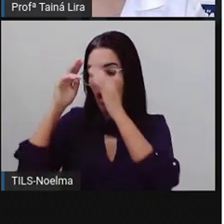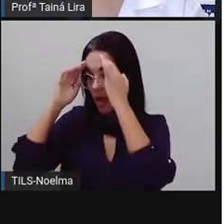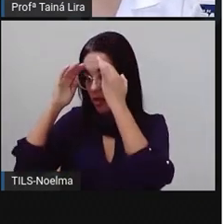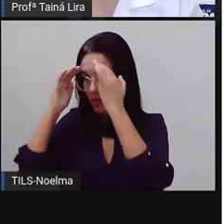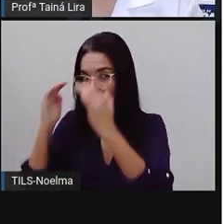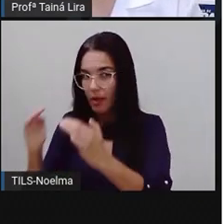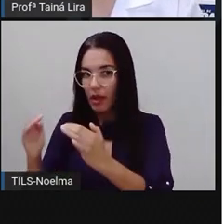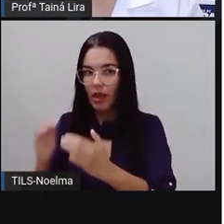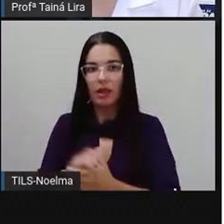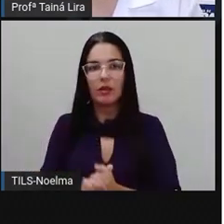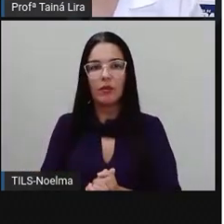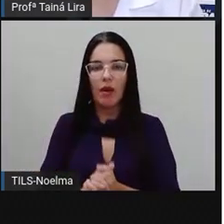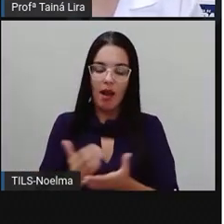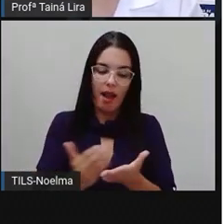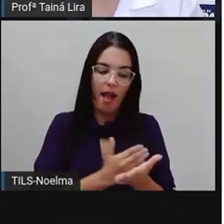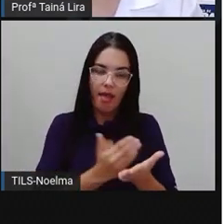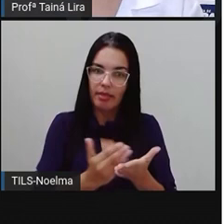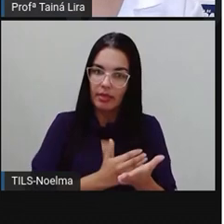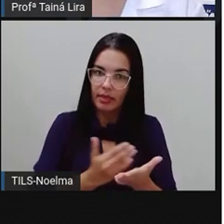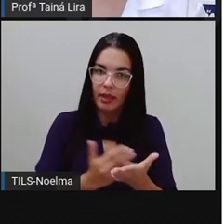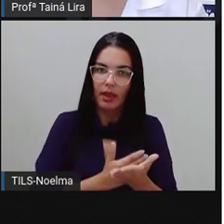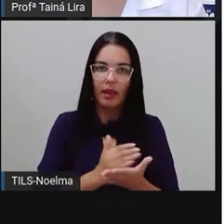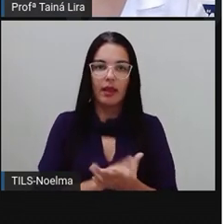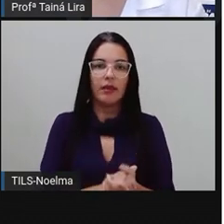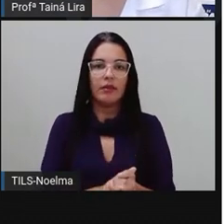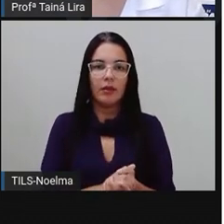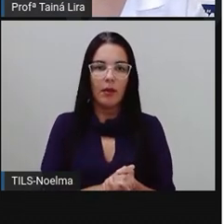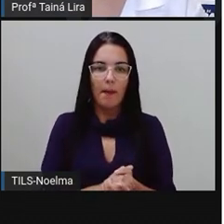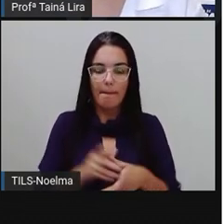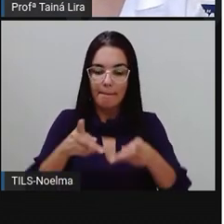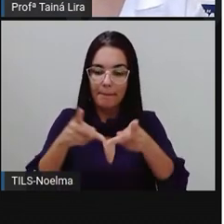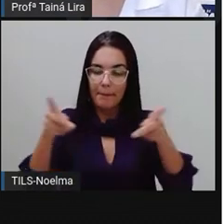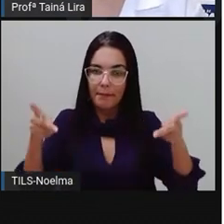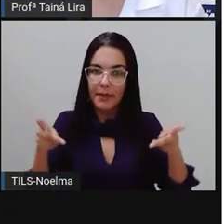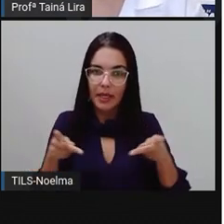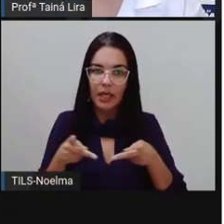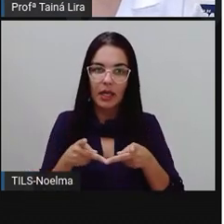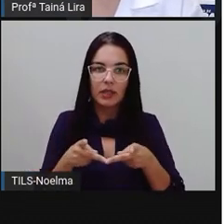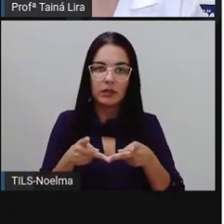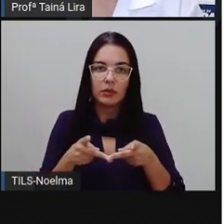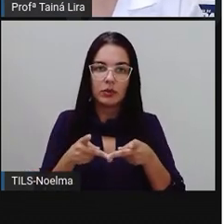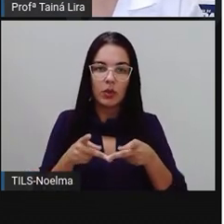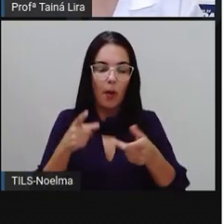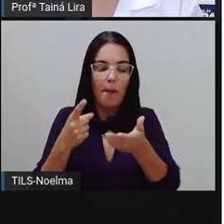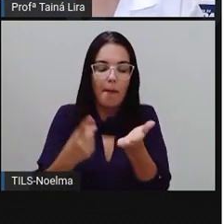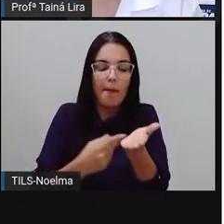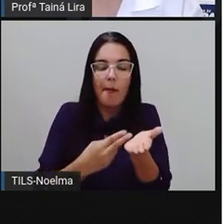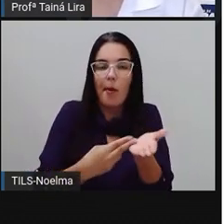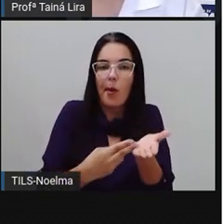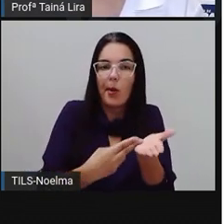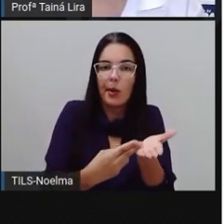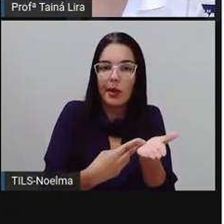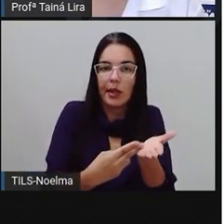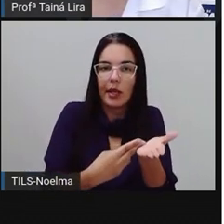Respeito. Caderno. Prato. Moreno.